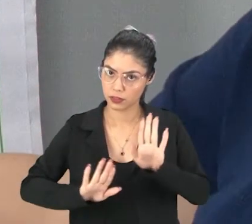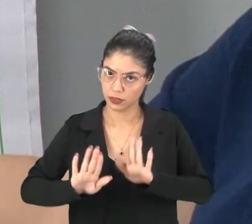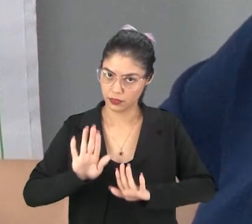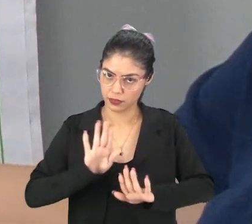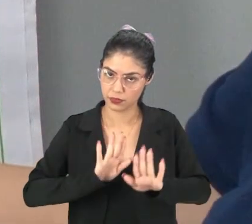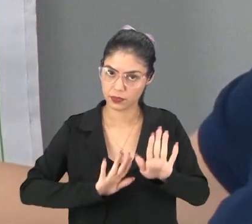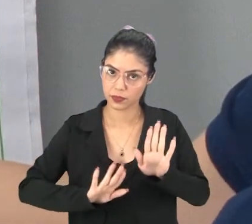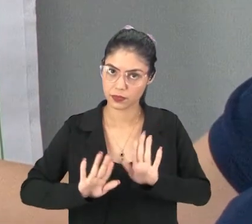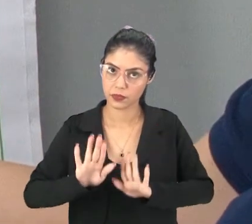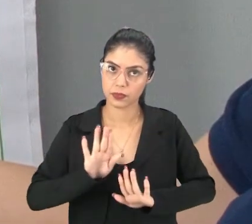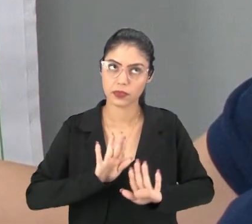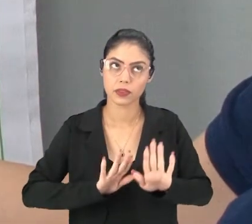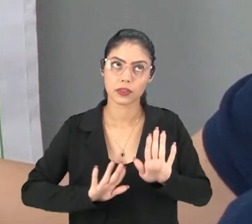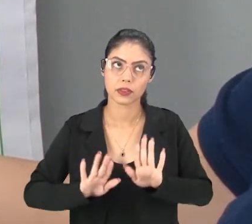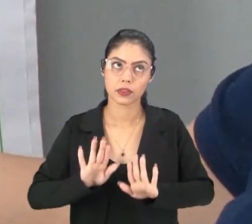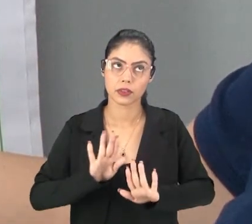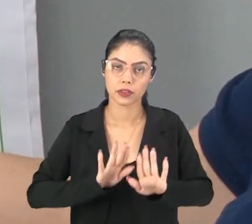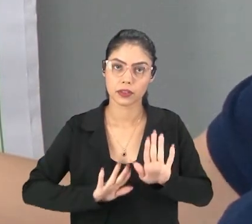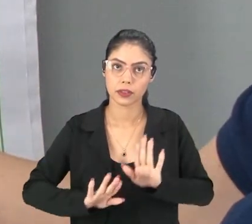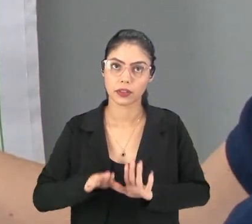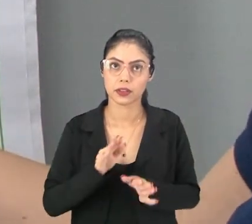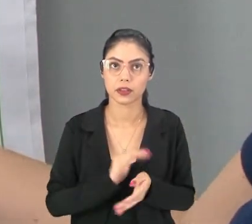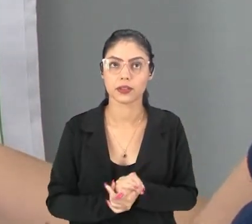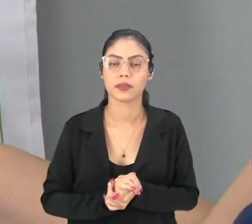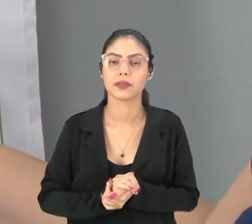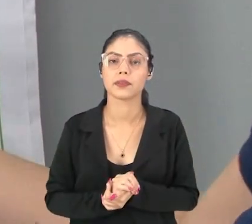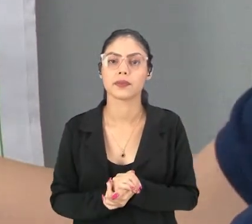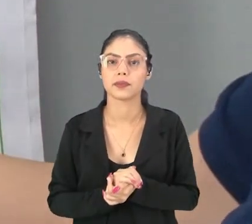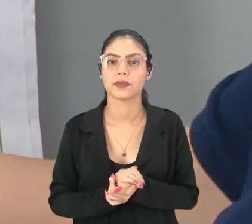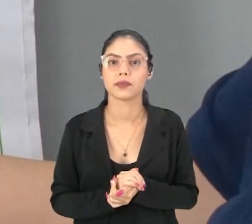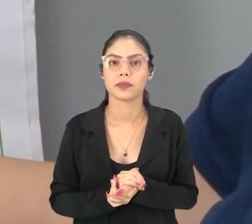também, ó Eu abro bem com cuidado